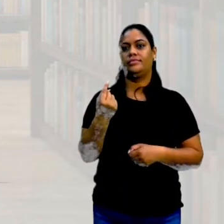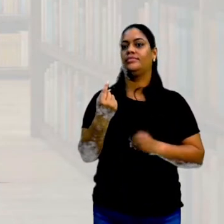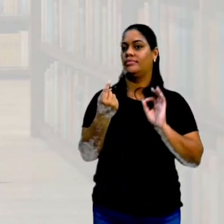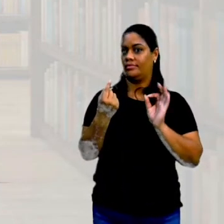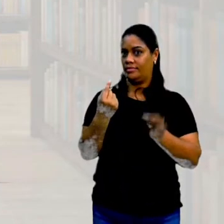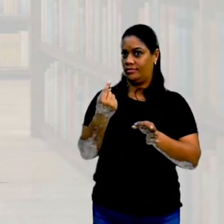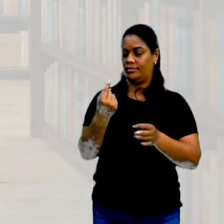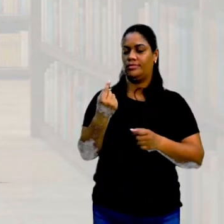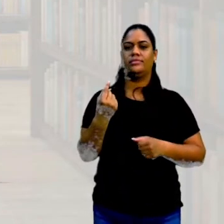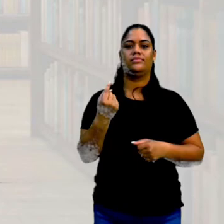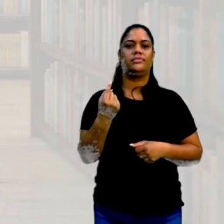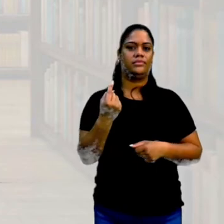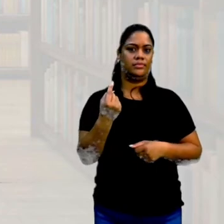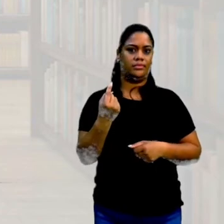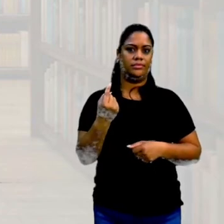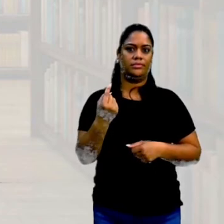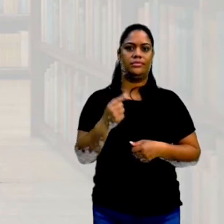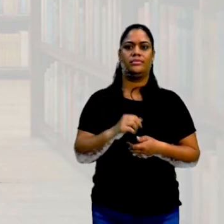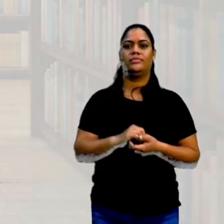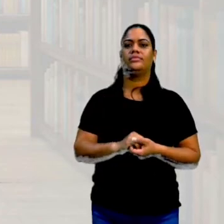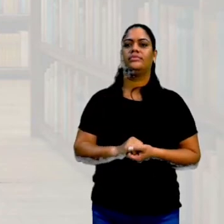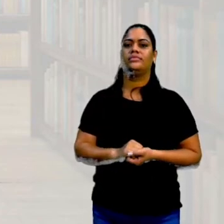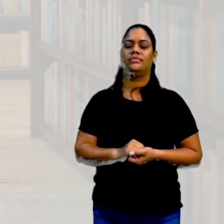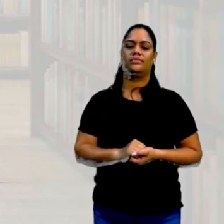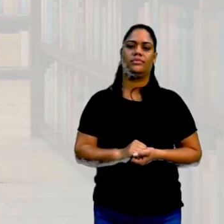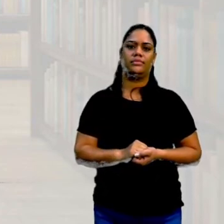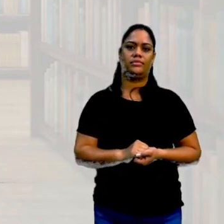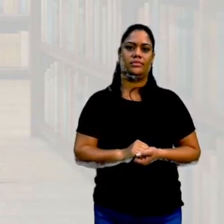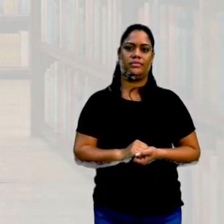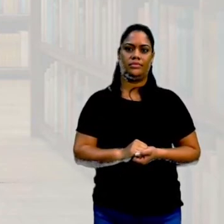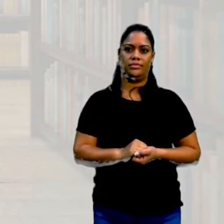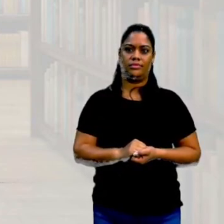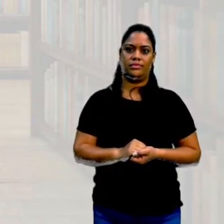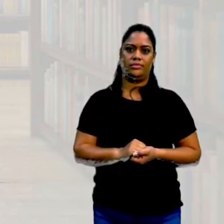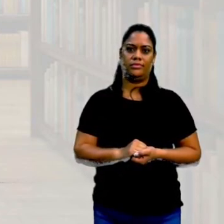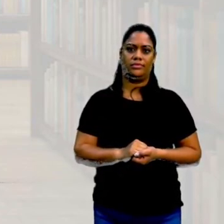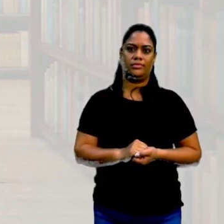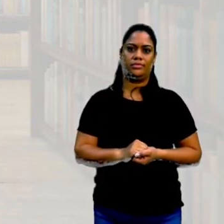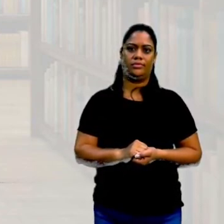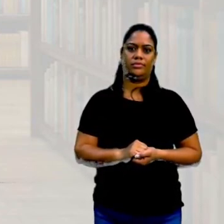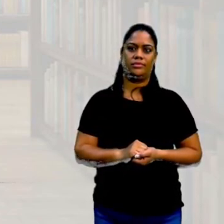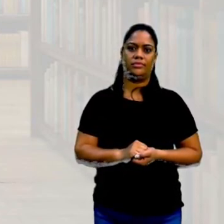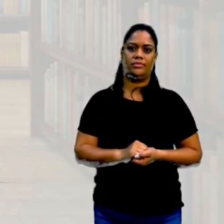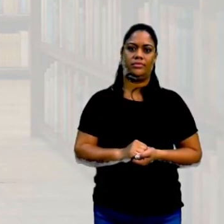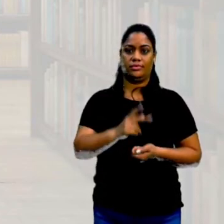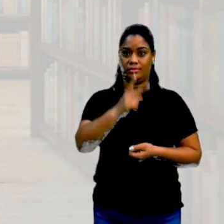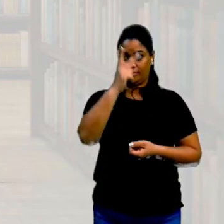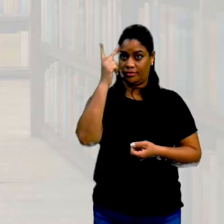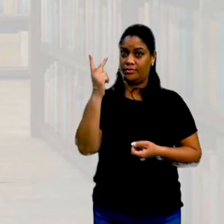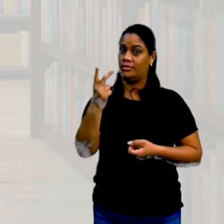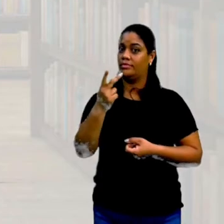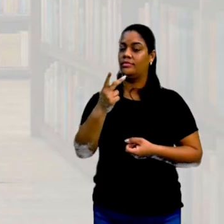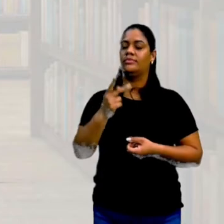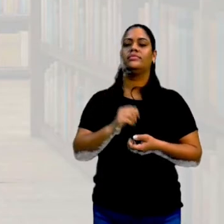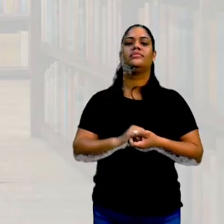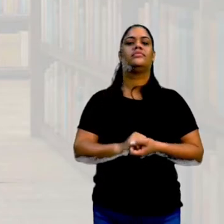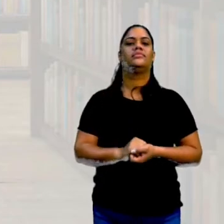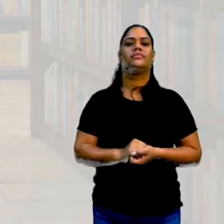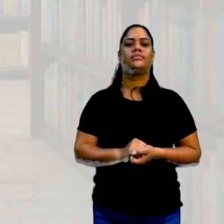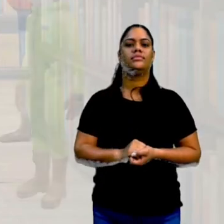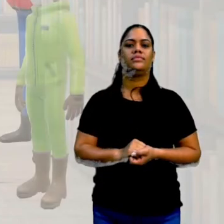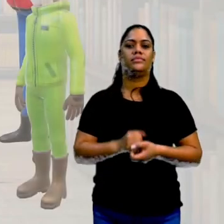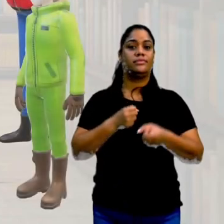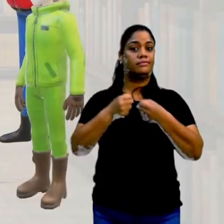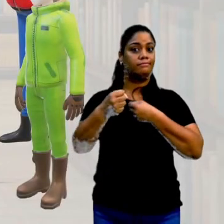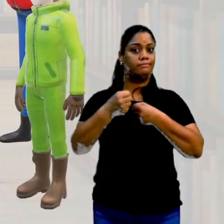Está certo? Uma dessas duas aqui já vai ser a nossa pessoa da amostra. Já